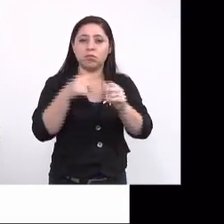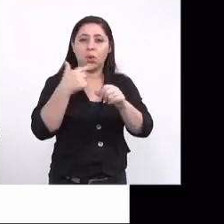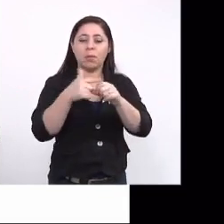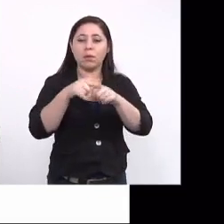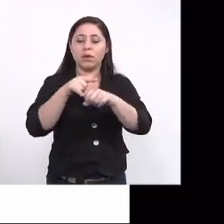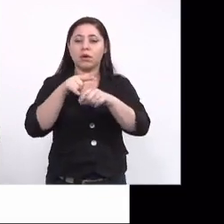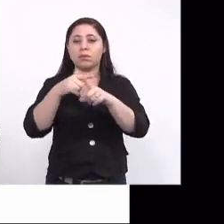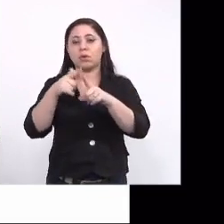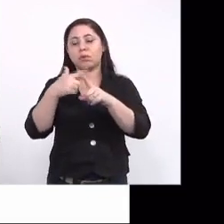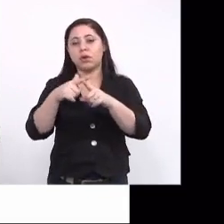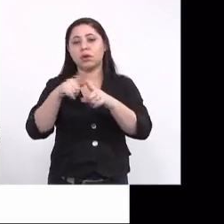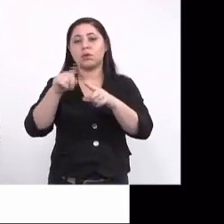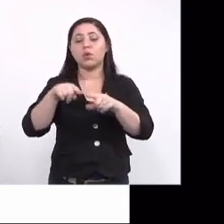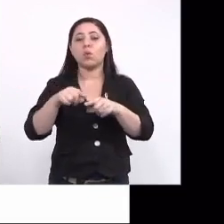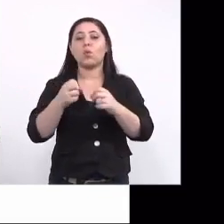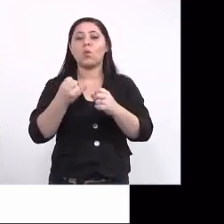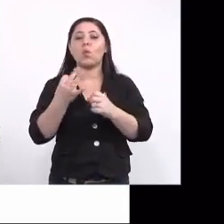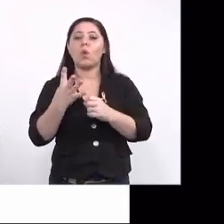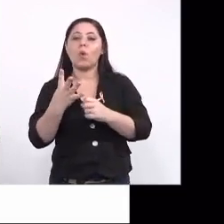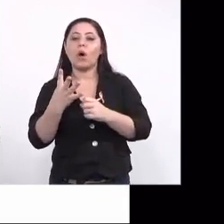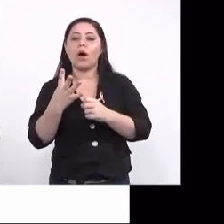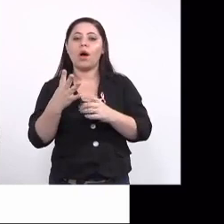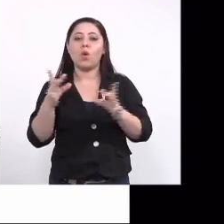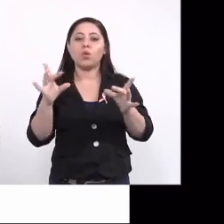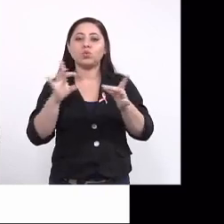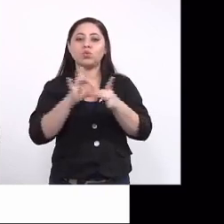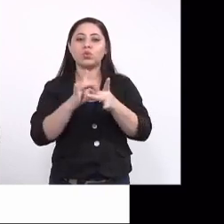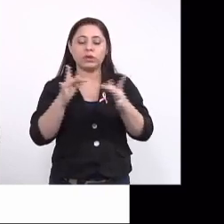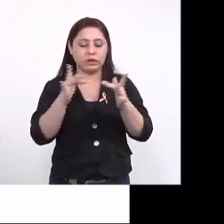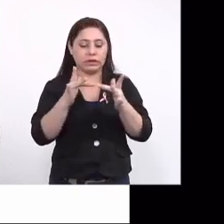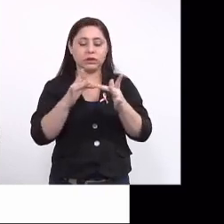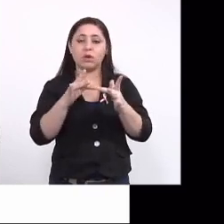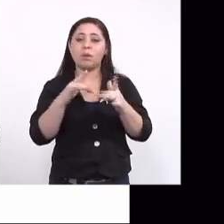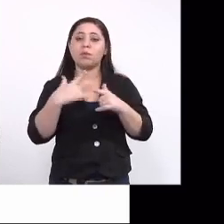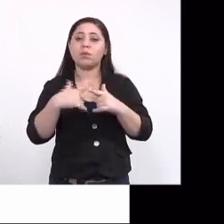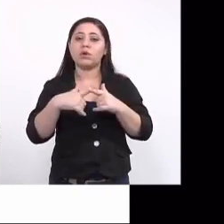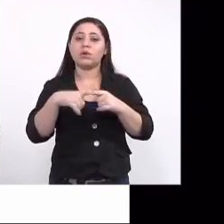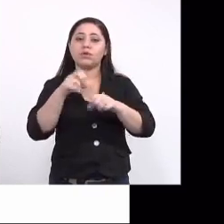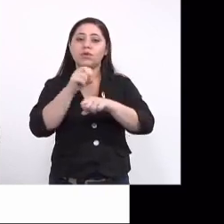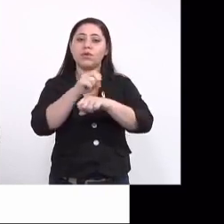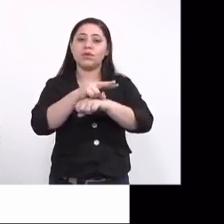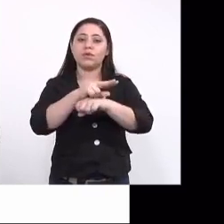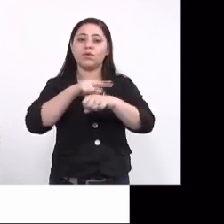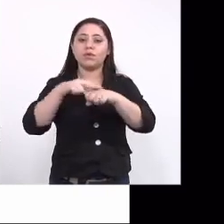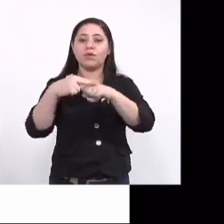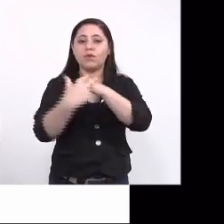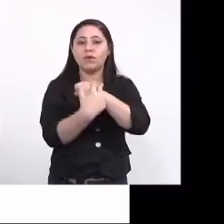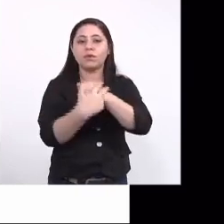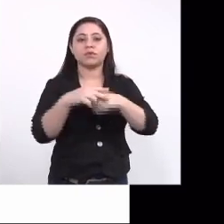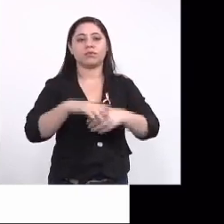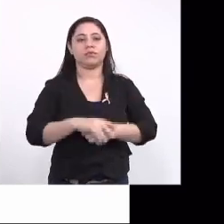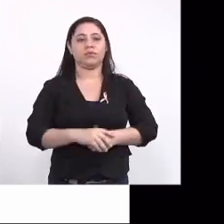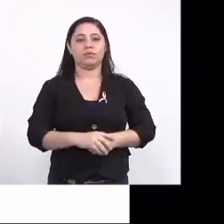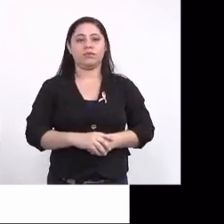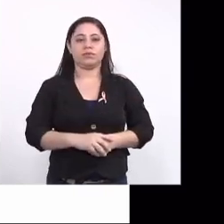e quais delas estavam relacionadas ou confirmadas de serem causadas pela Zika.